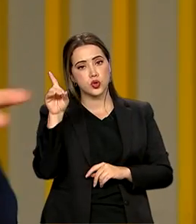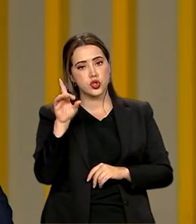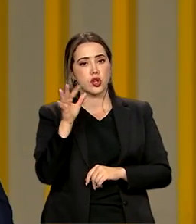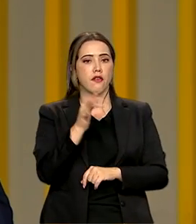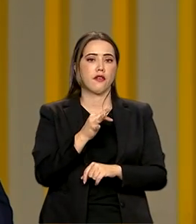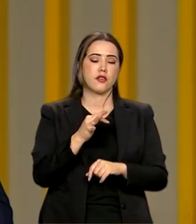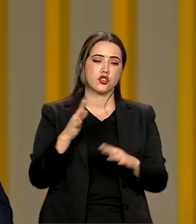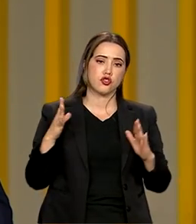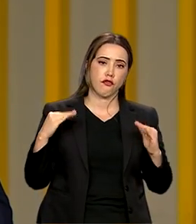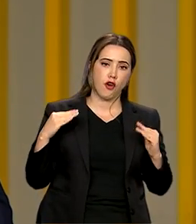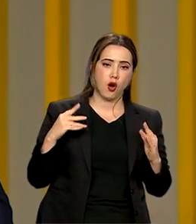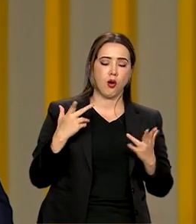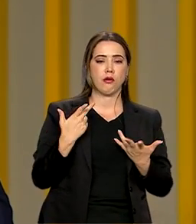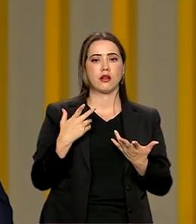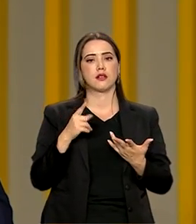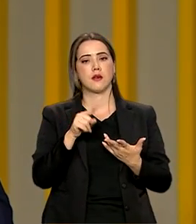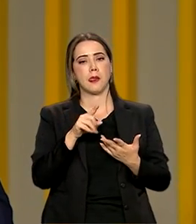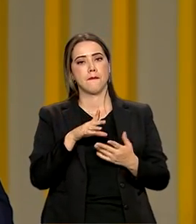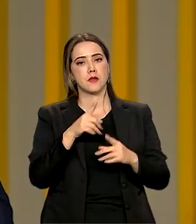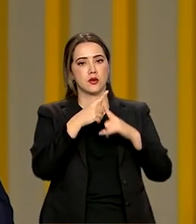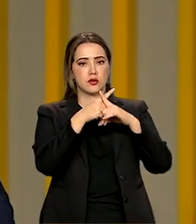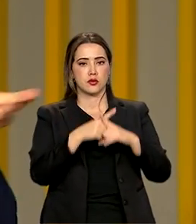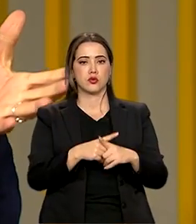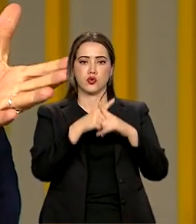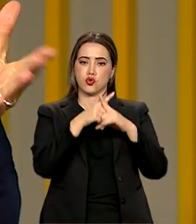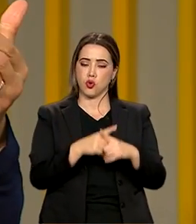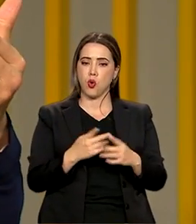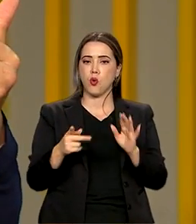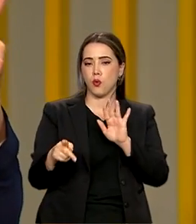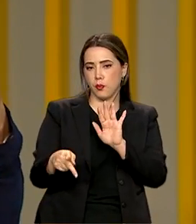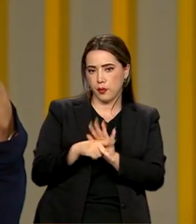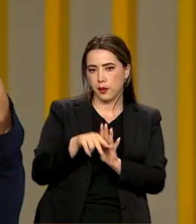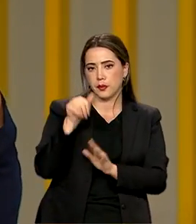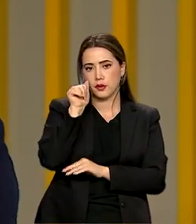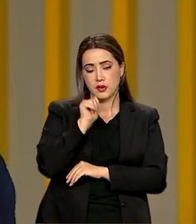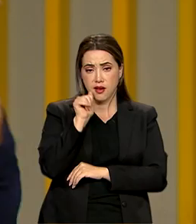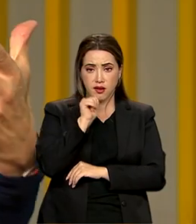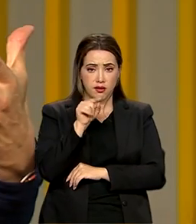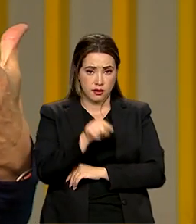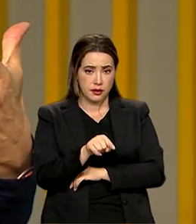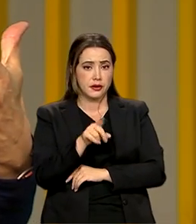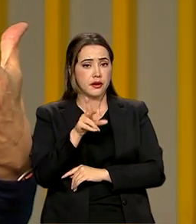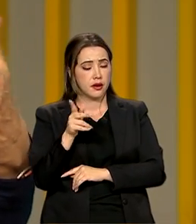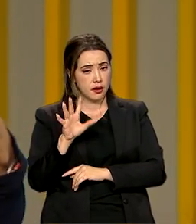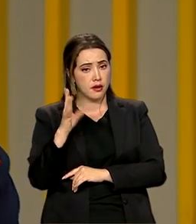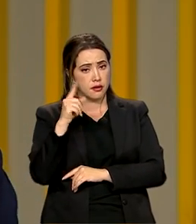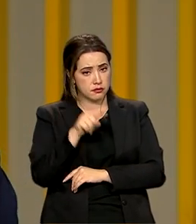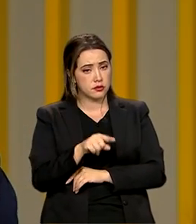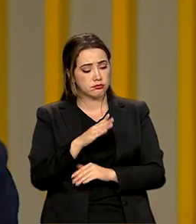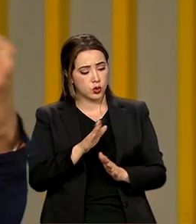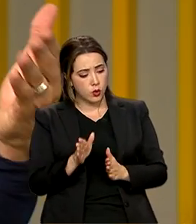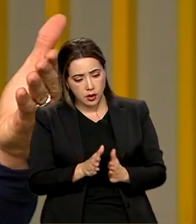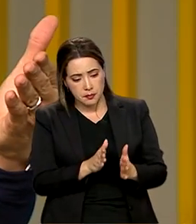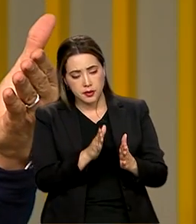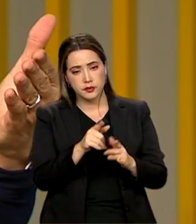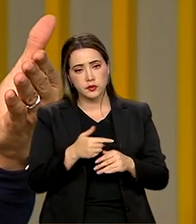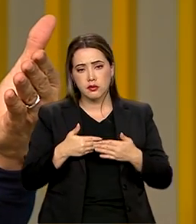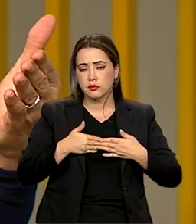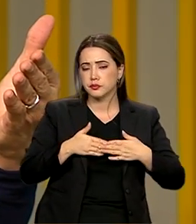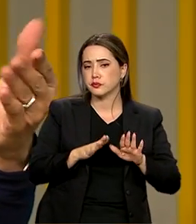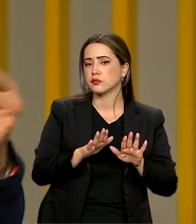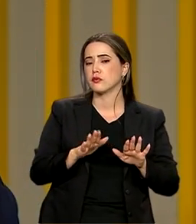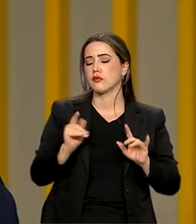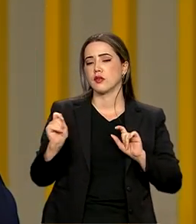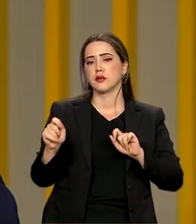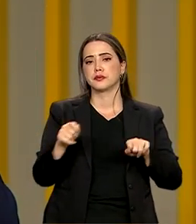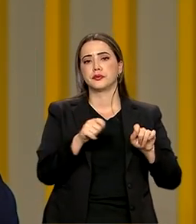implantou nos serviços públicos. É uma atitude nesse sentido. Abrir uma